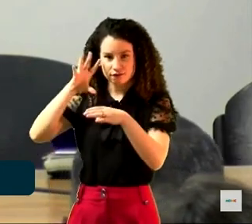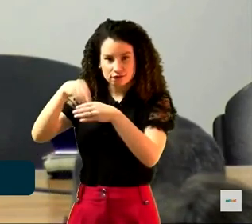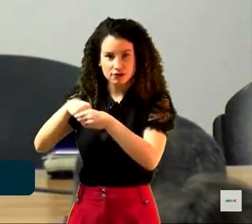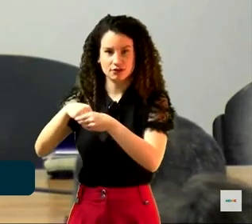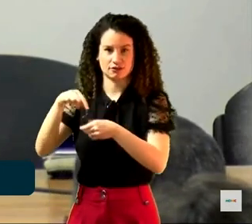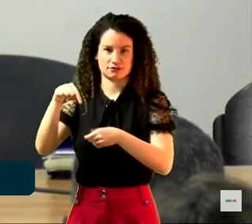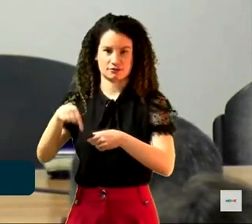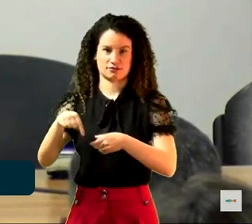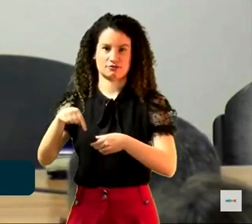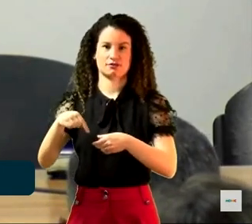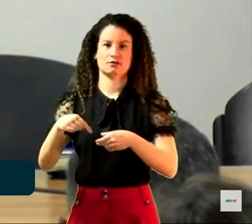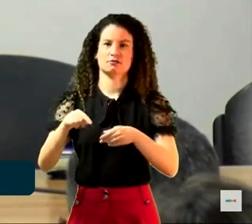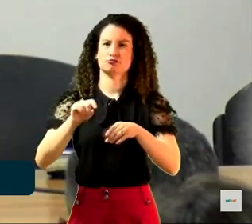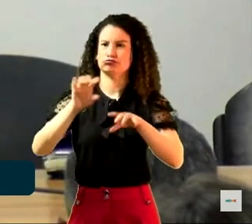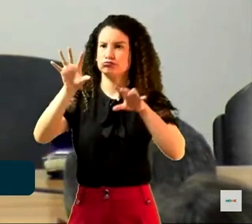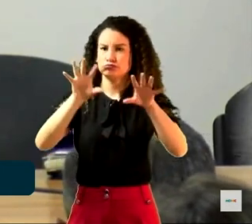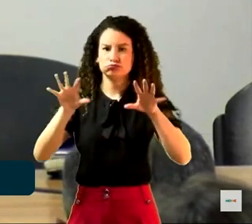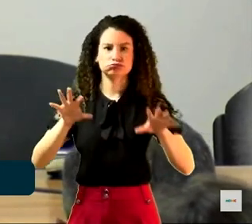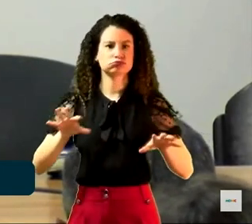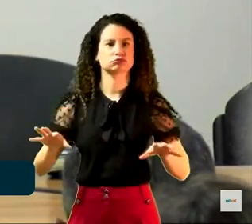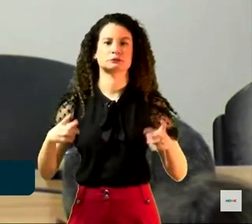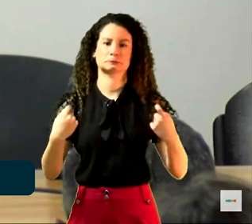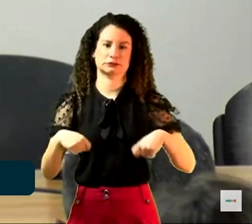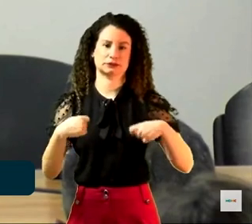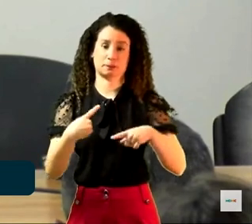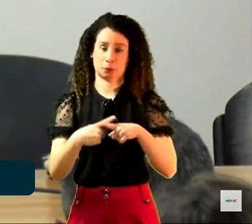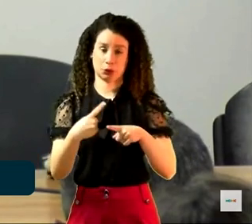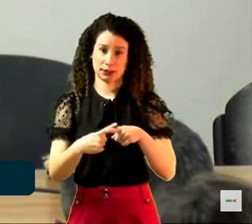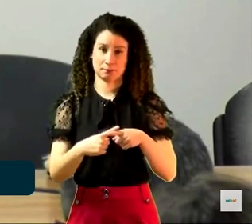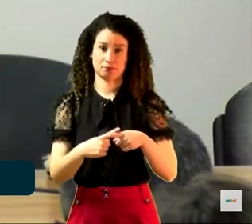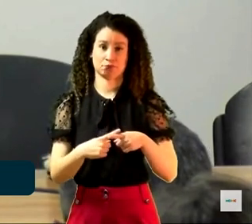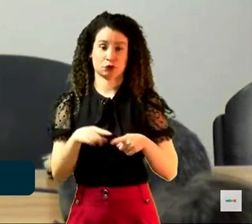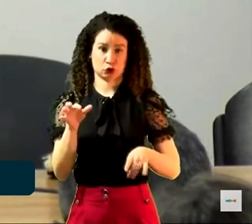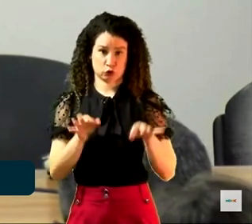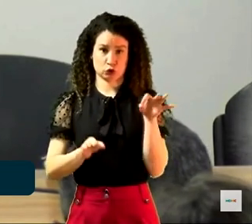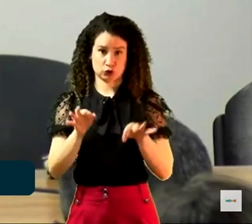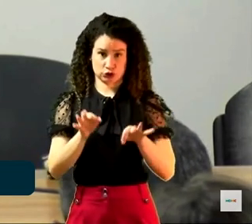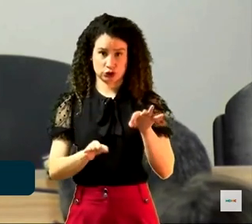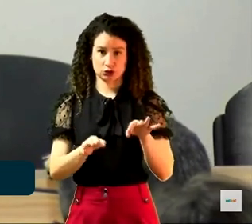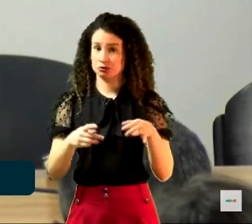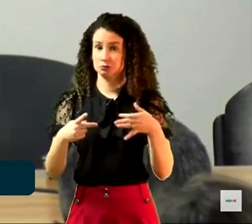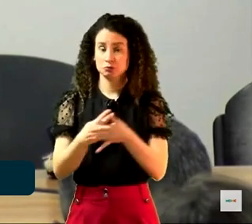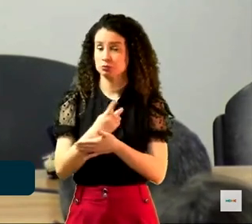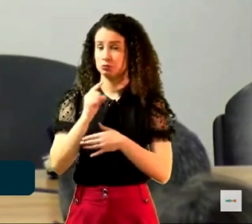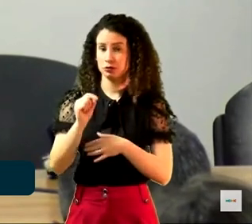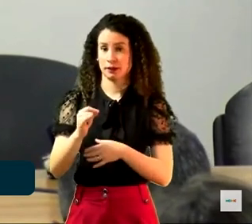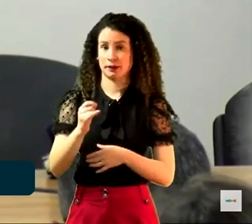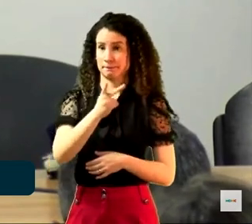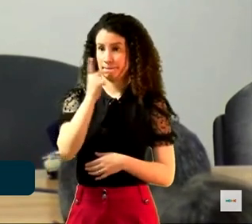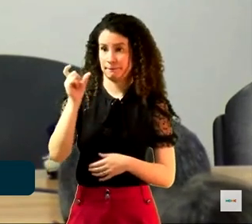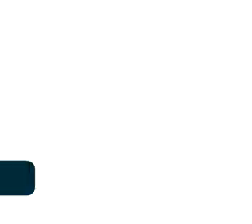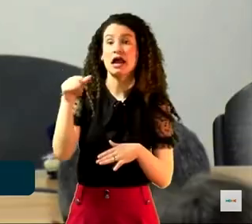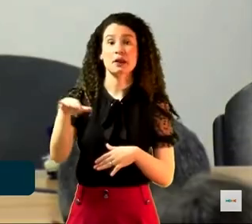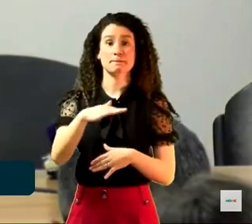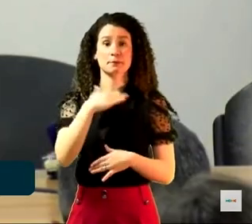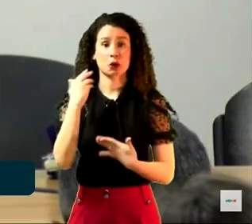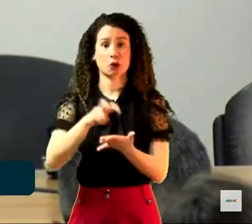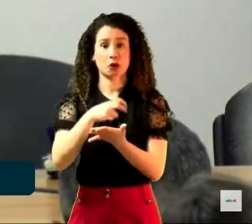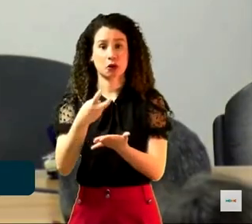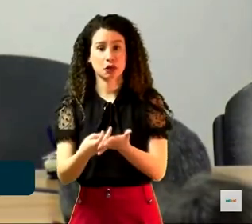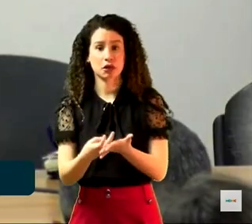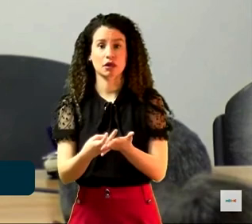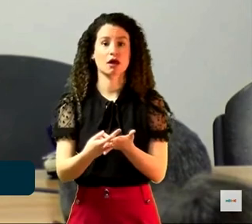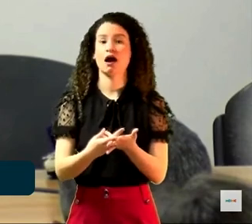um sistema de justiça em que a pessoa idosa ingressa com processo e não sabe se vai receber em vida. O